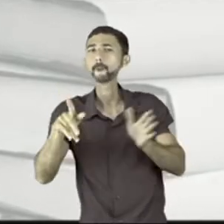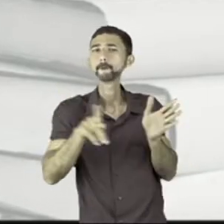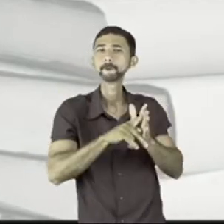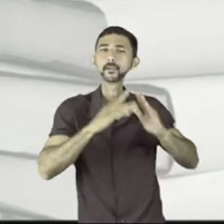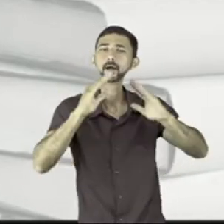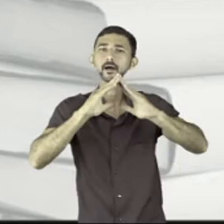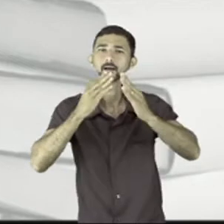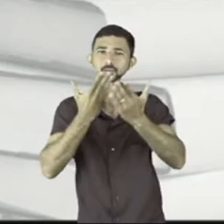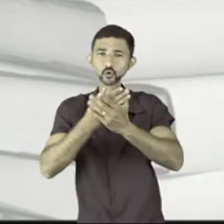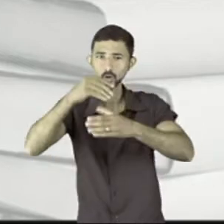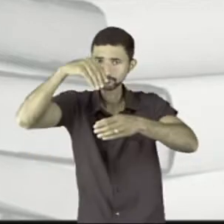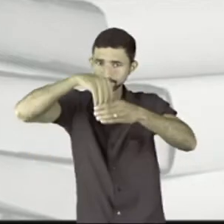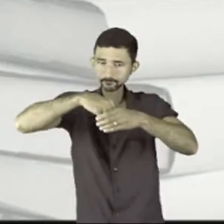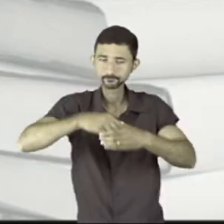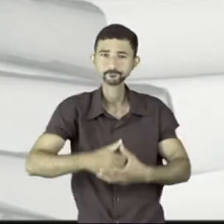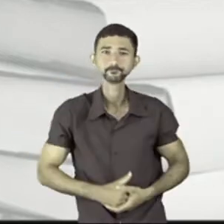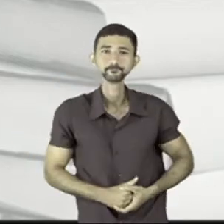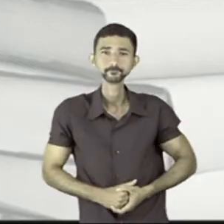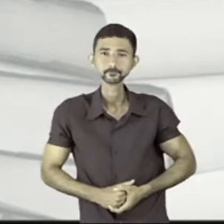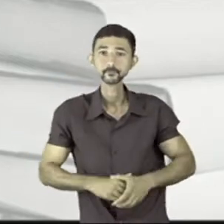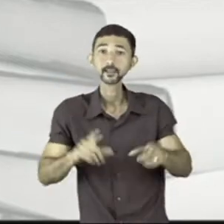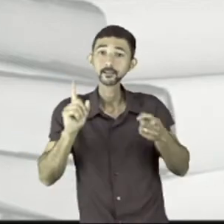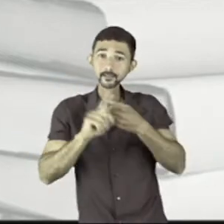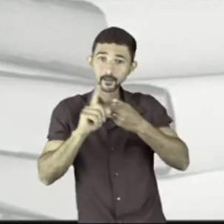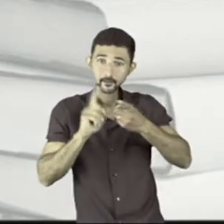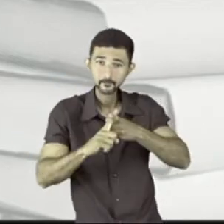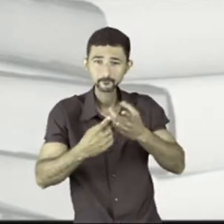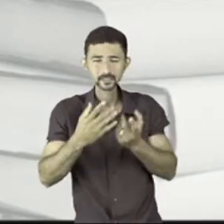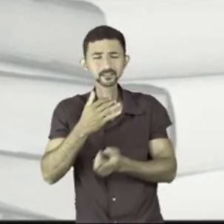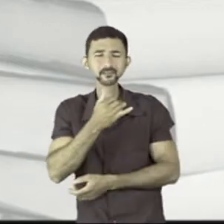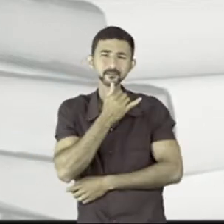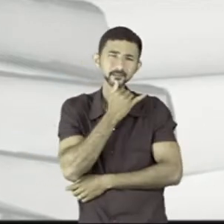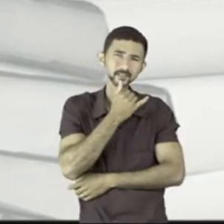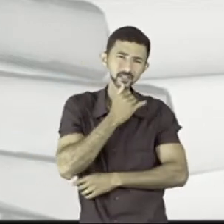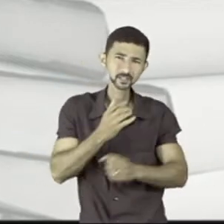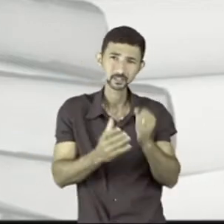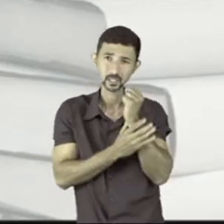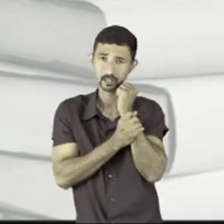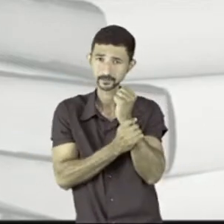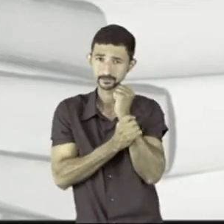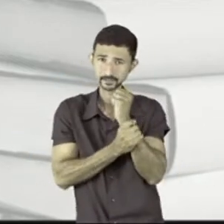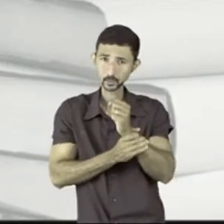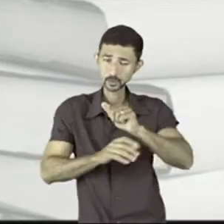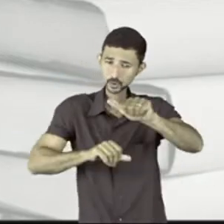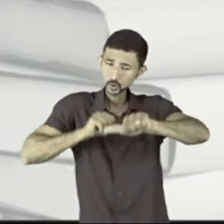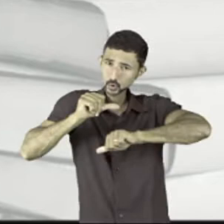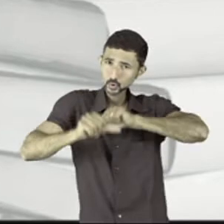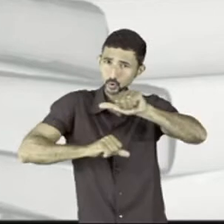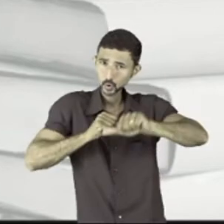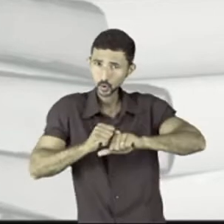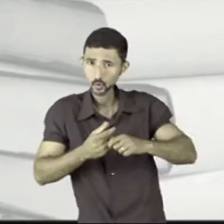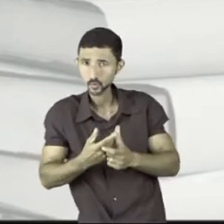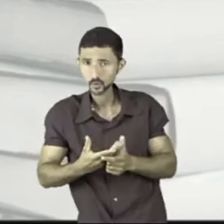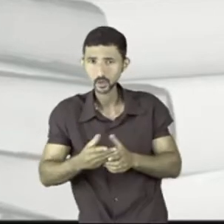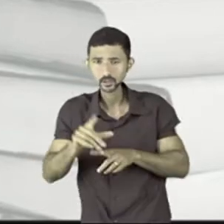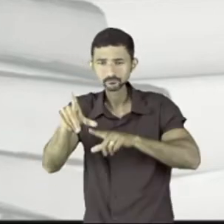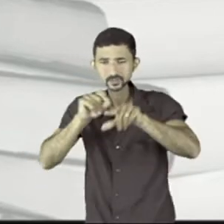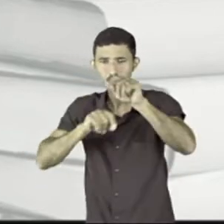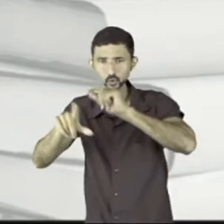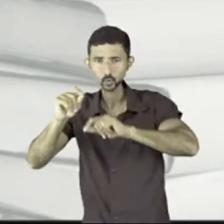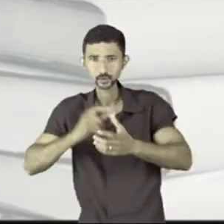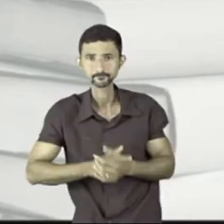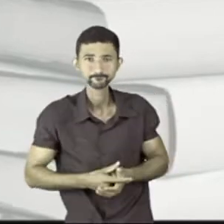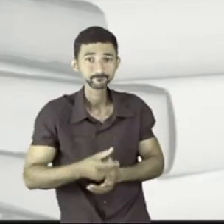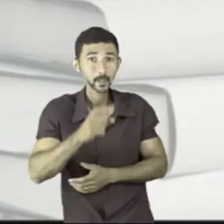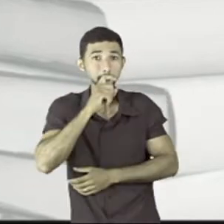própria escola. Além disso, é trágico que a segurança tenha se transformado em critério de escolha.